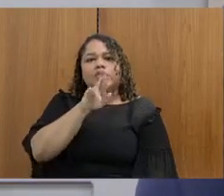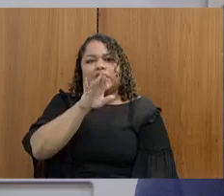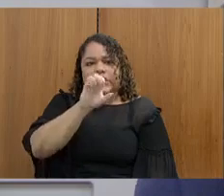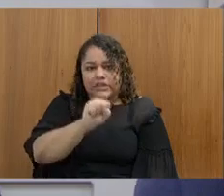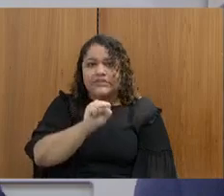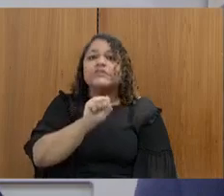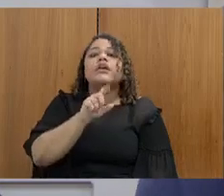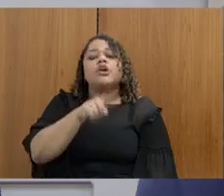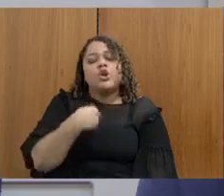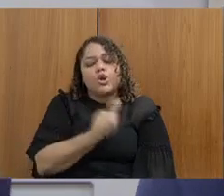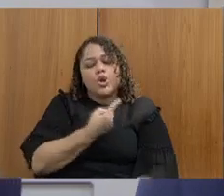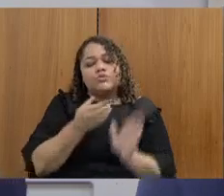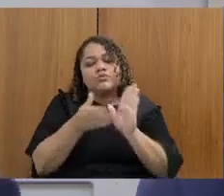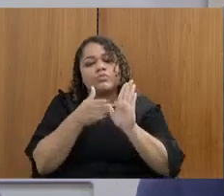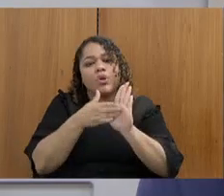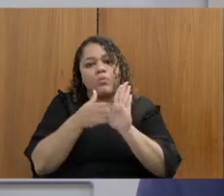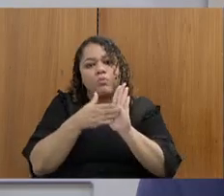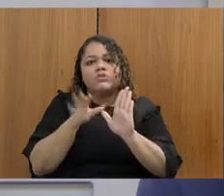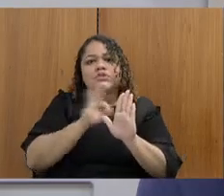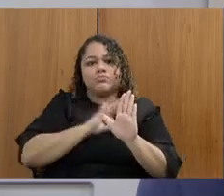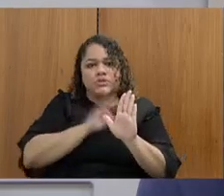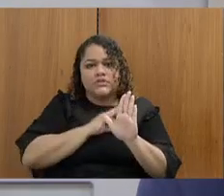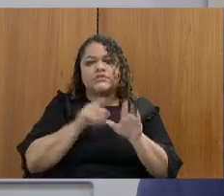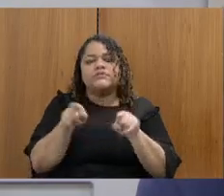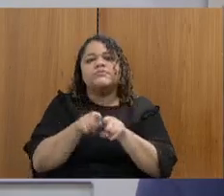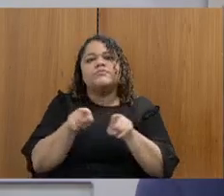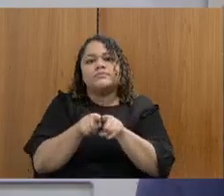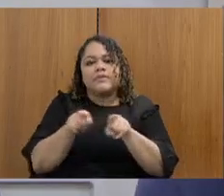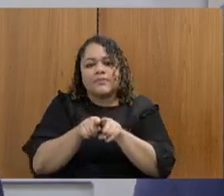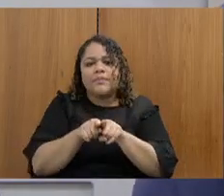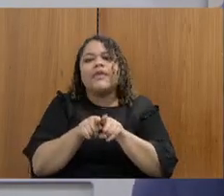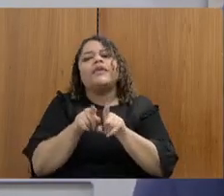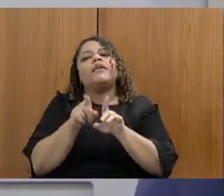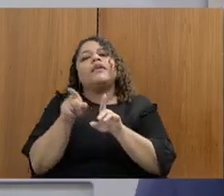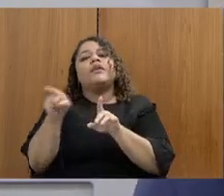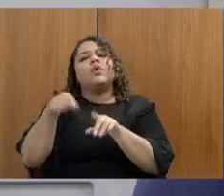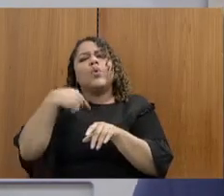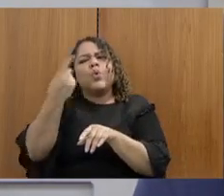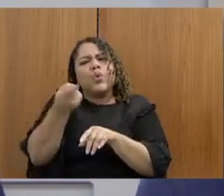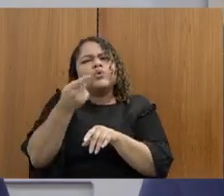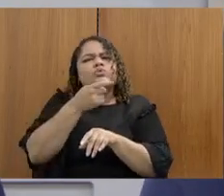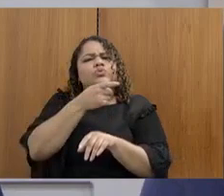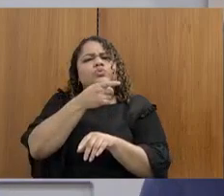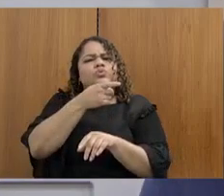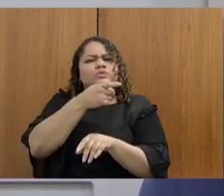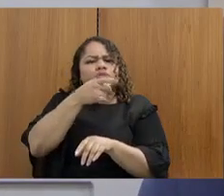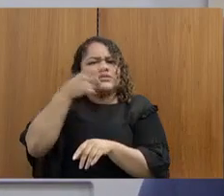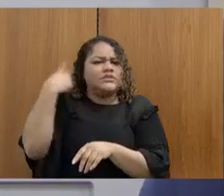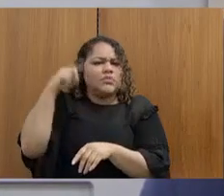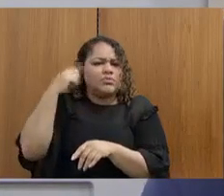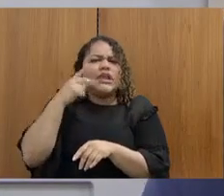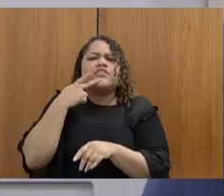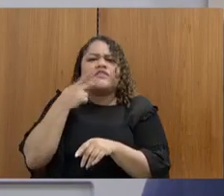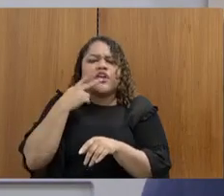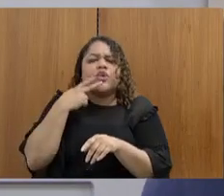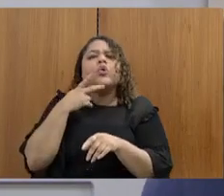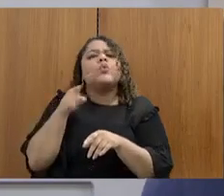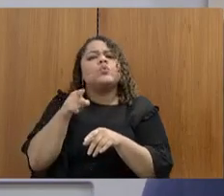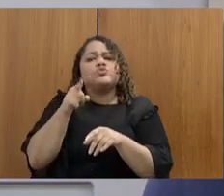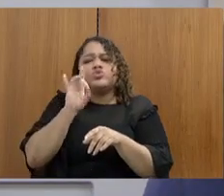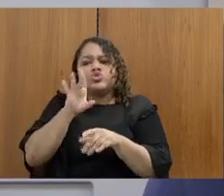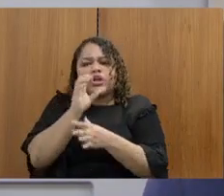policiais e o Sargento propôs, inclusive, um substitutivo ampliando para os demais servidores da segurança. A primeira pergunta que eu faço é isso.